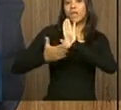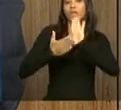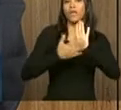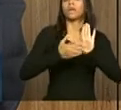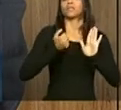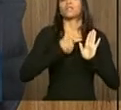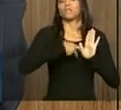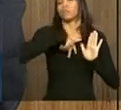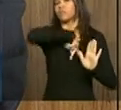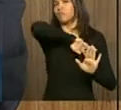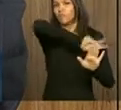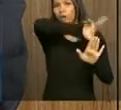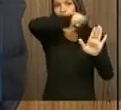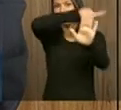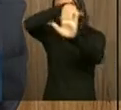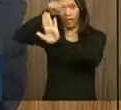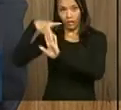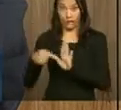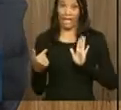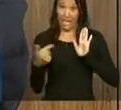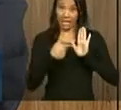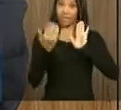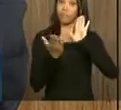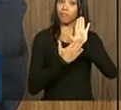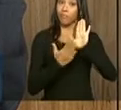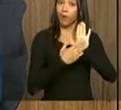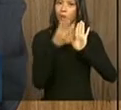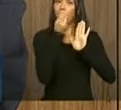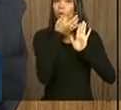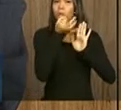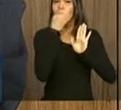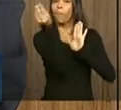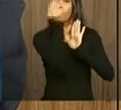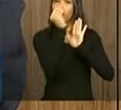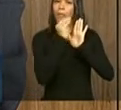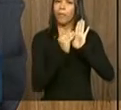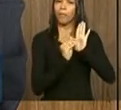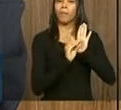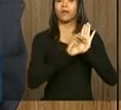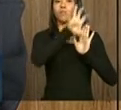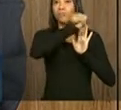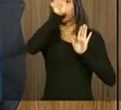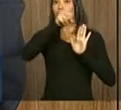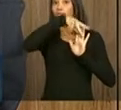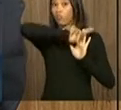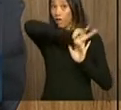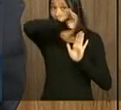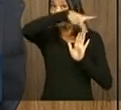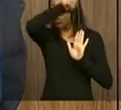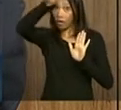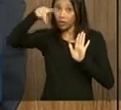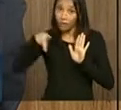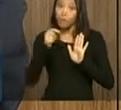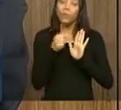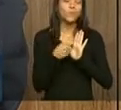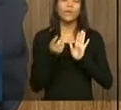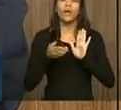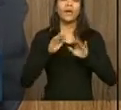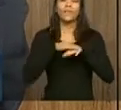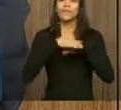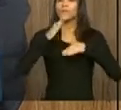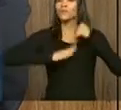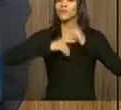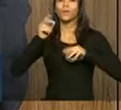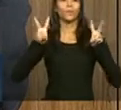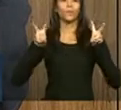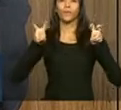países apresentaram. Esses planos são principalmente sobre medidas